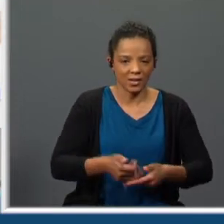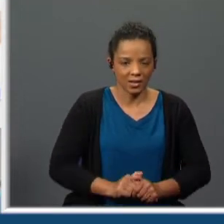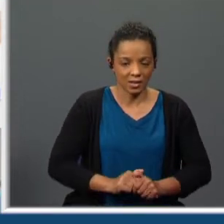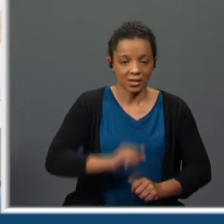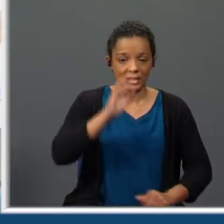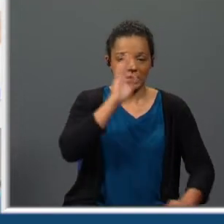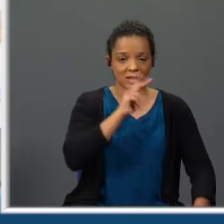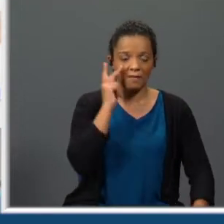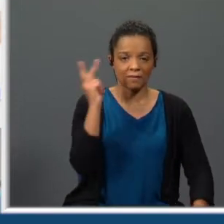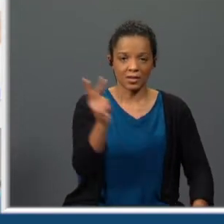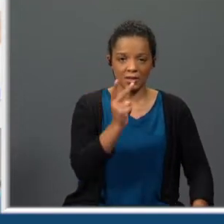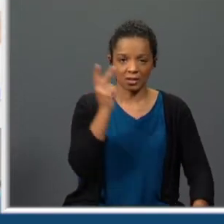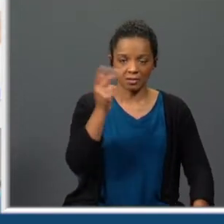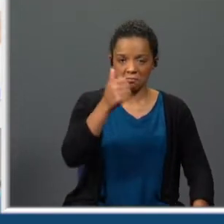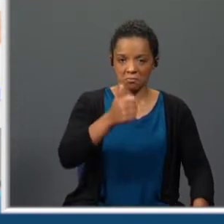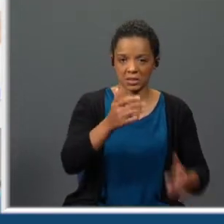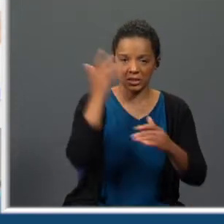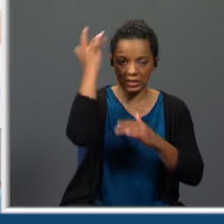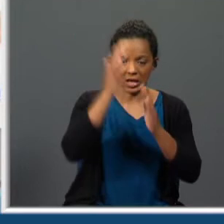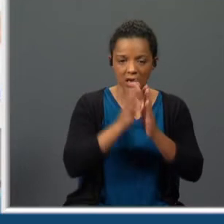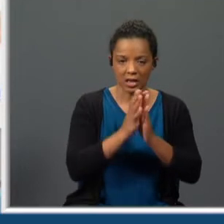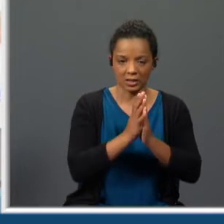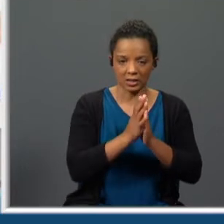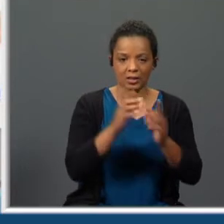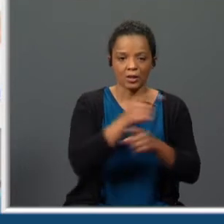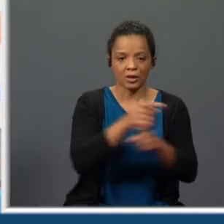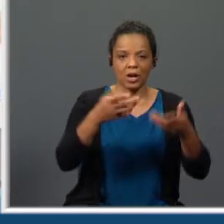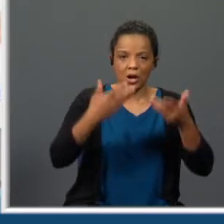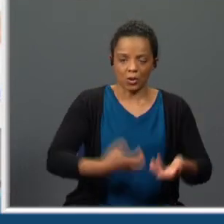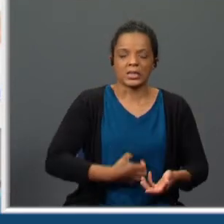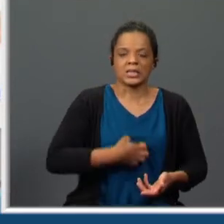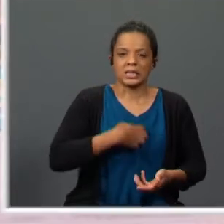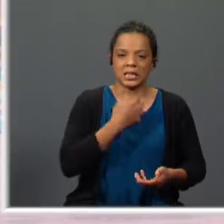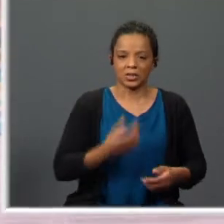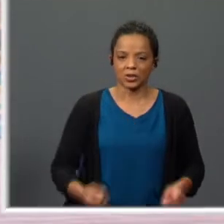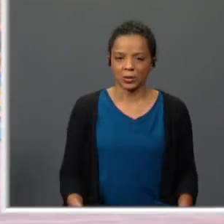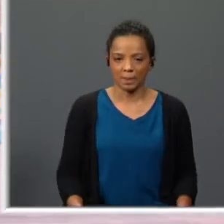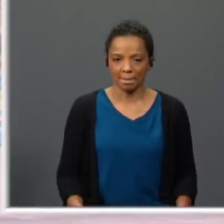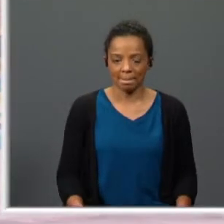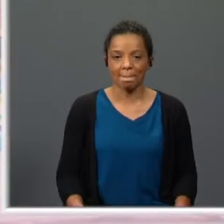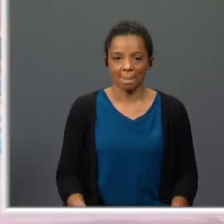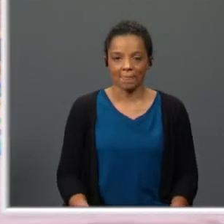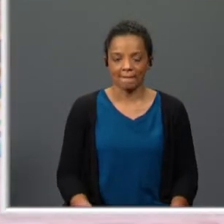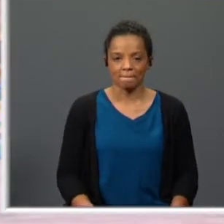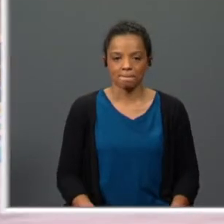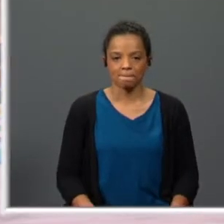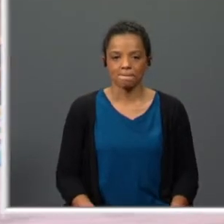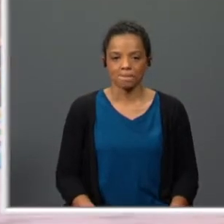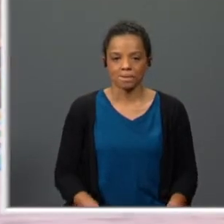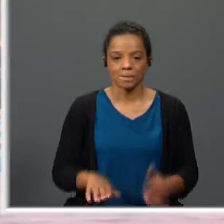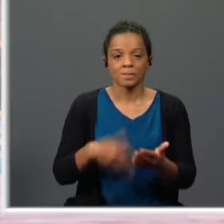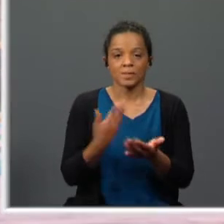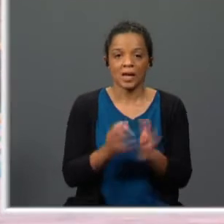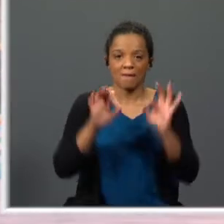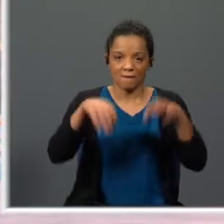viveste santa vida vós o sentireis agora e assim termina a